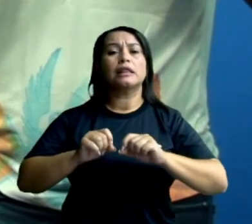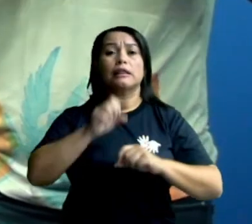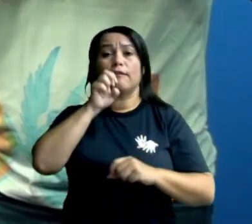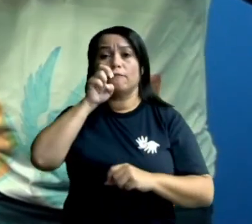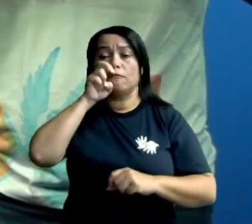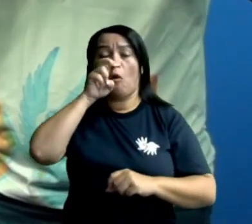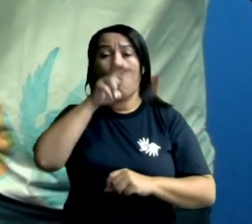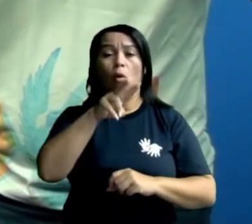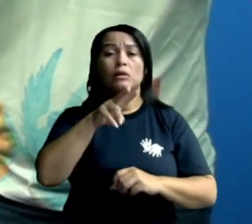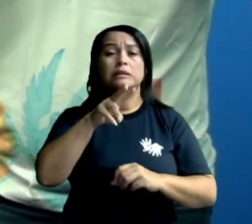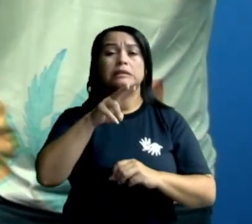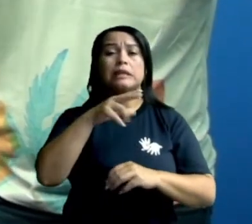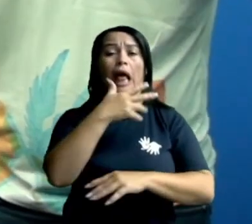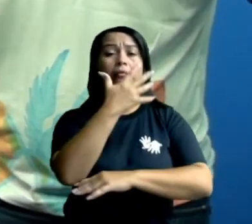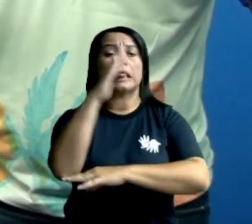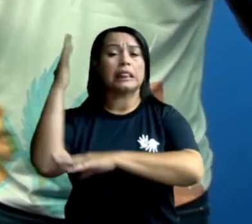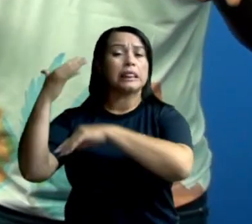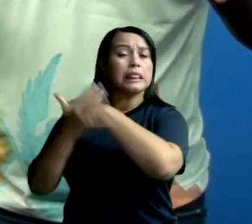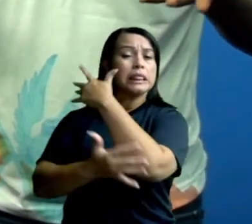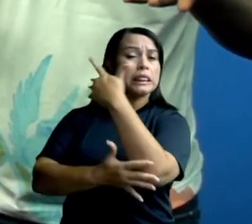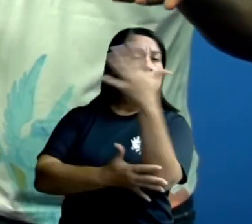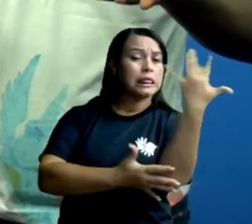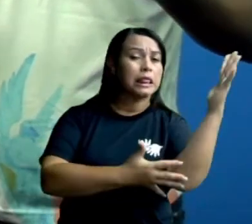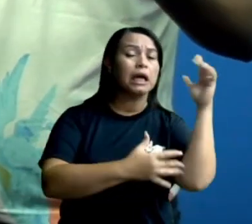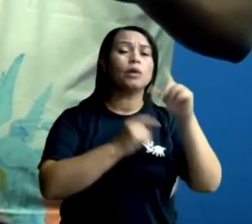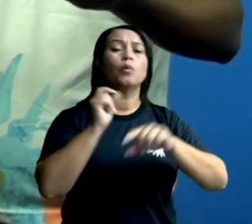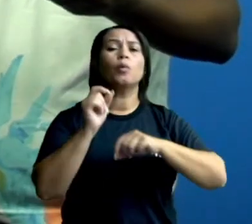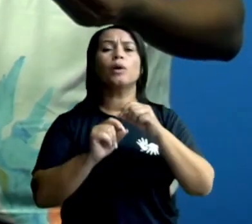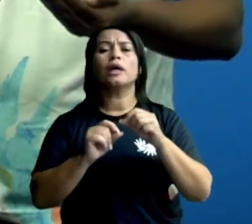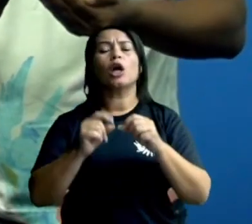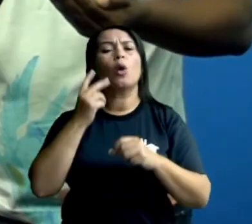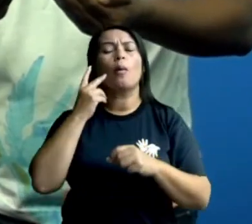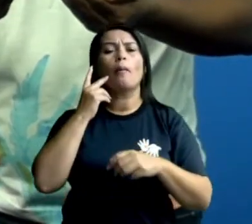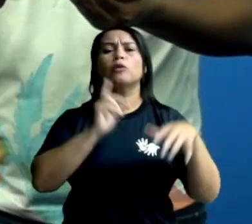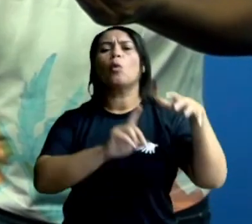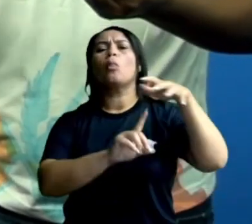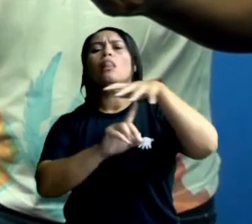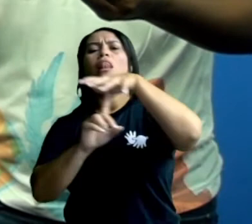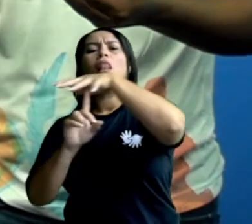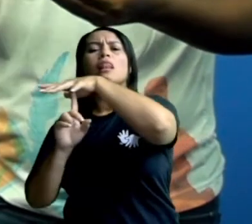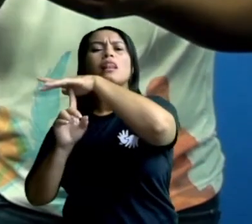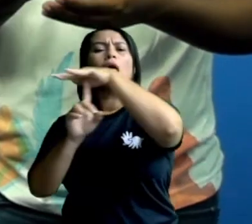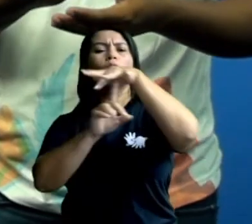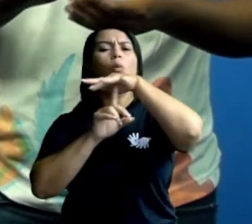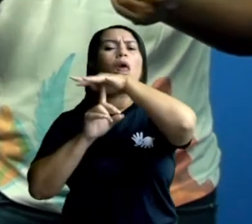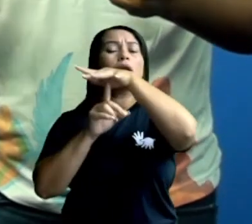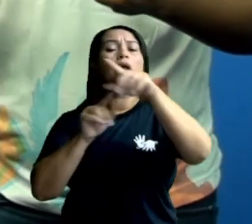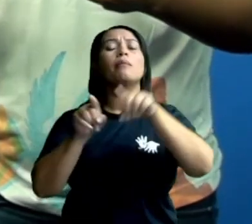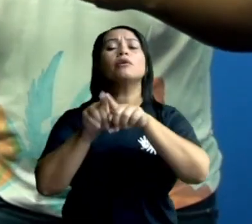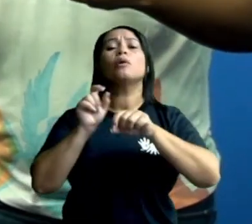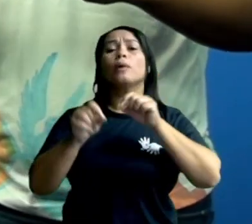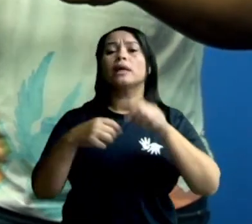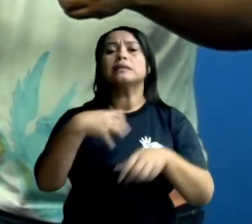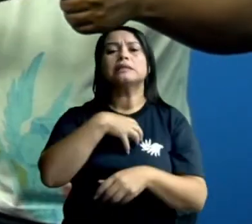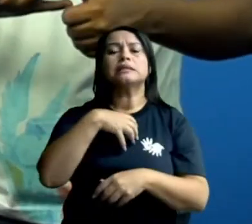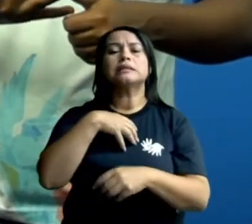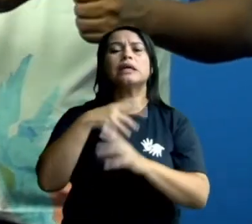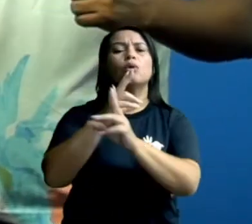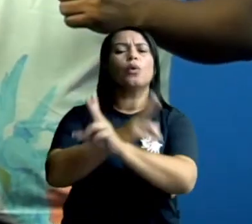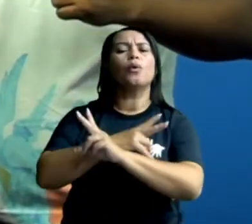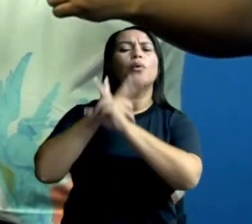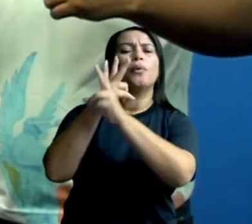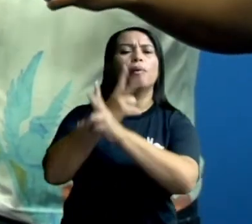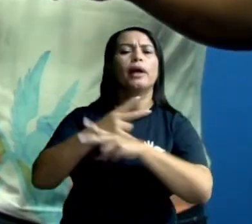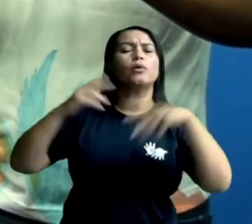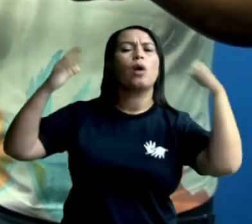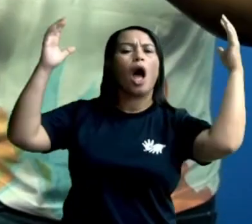O que uma rocha, em geral, sofre? Ela sofre a ação do vento, sofre a